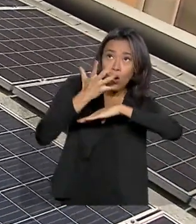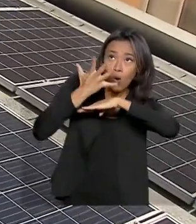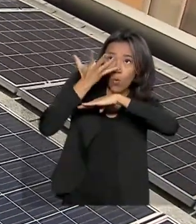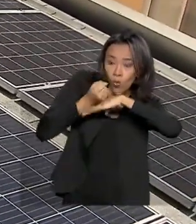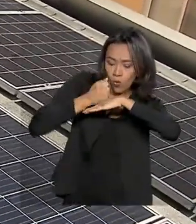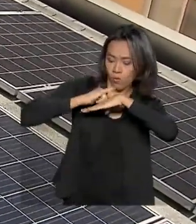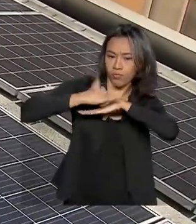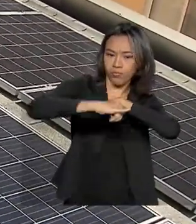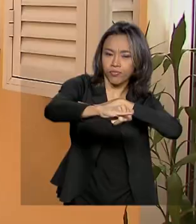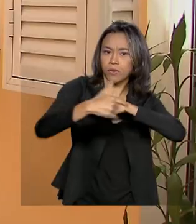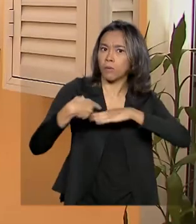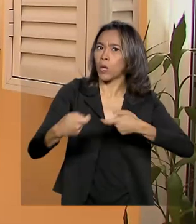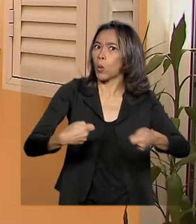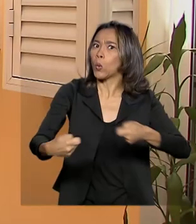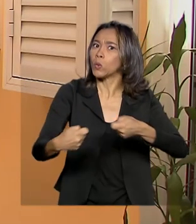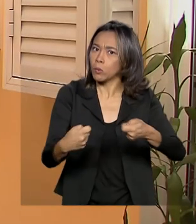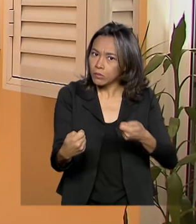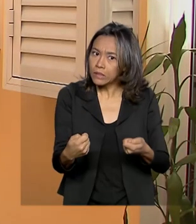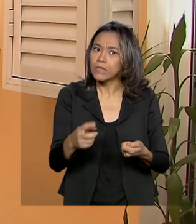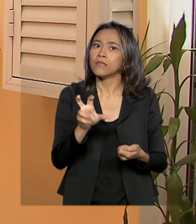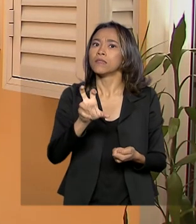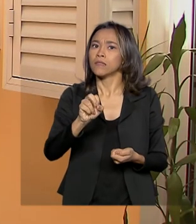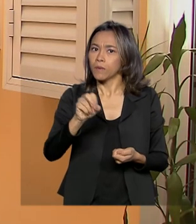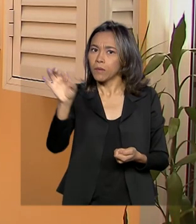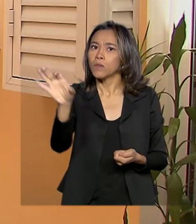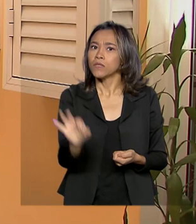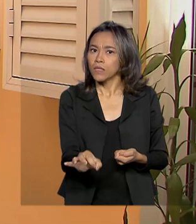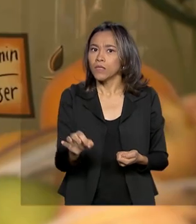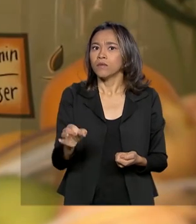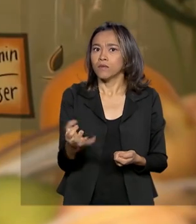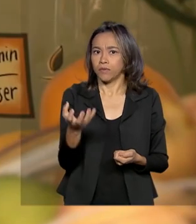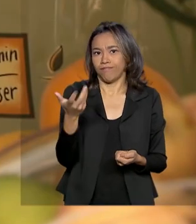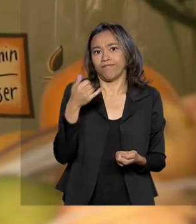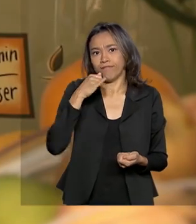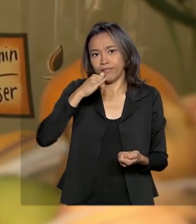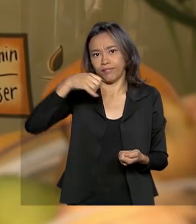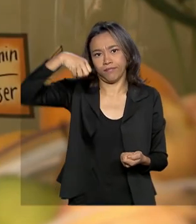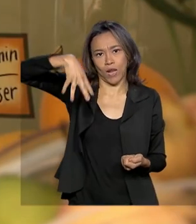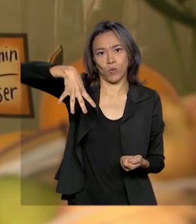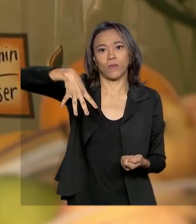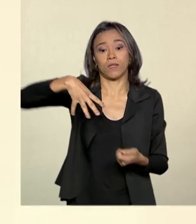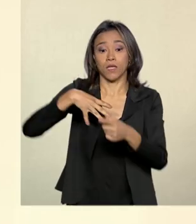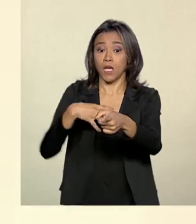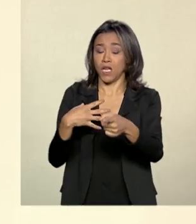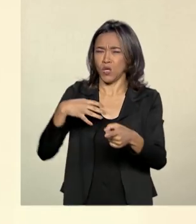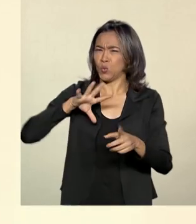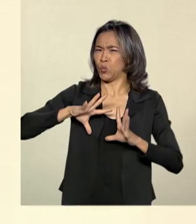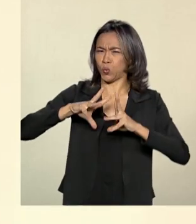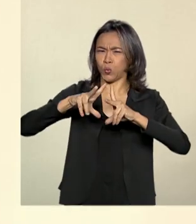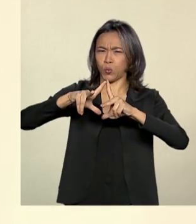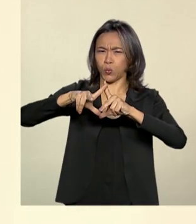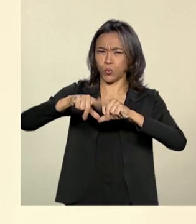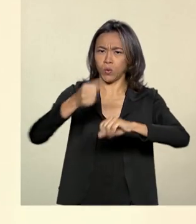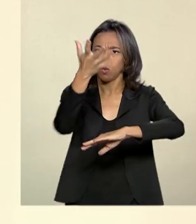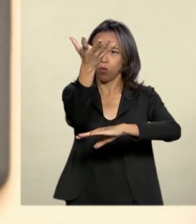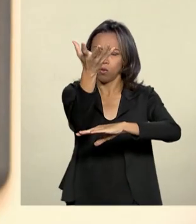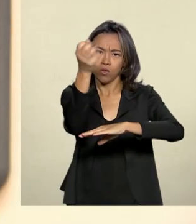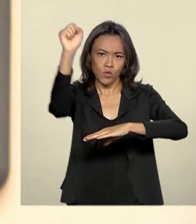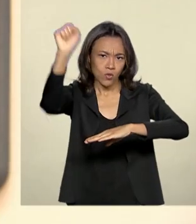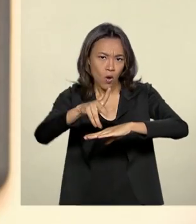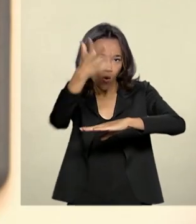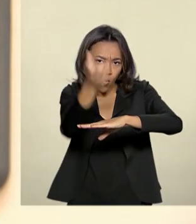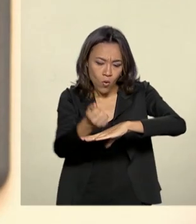geram uma economia mensal de até 50% na conta de luz. Como ele não consome tudo o que é produzido pelas placas,